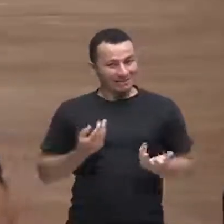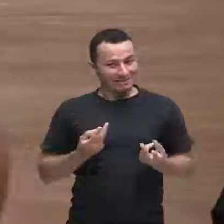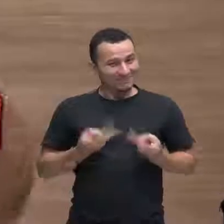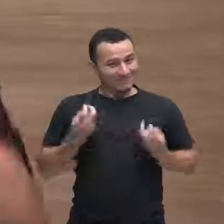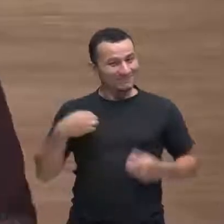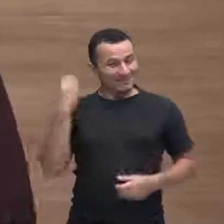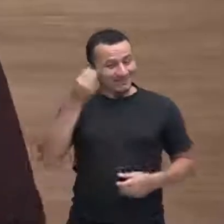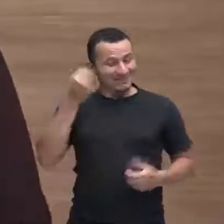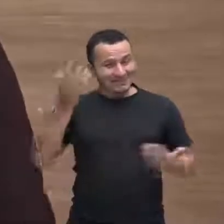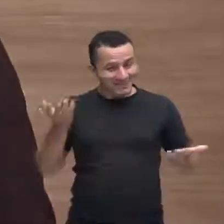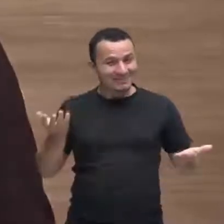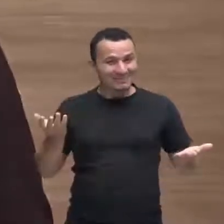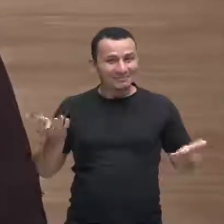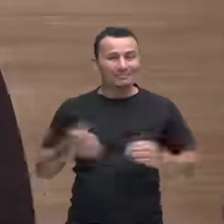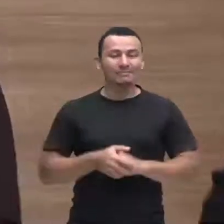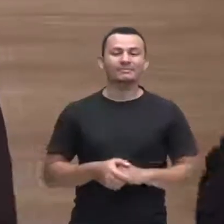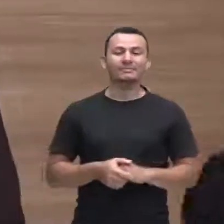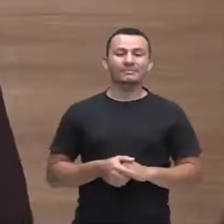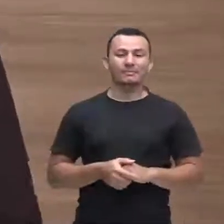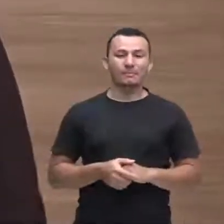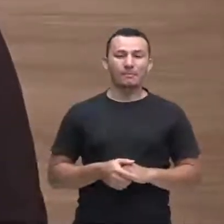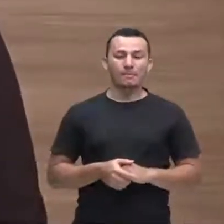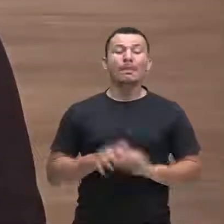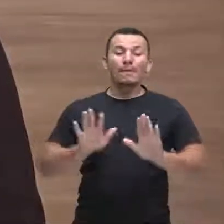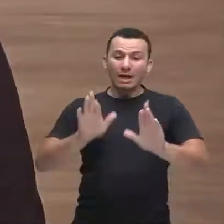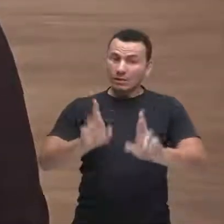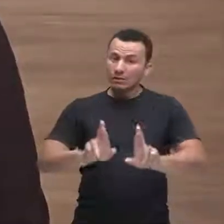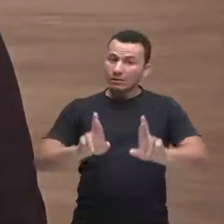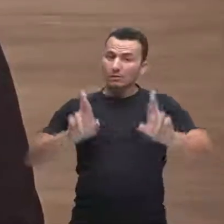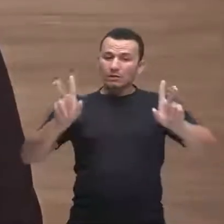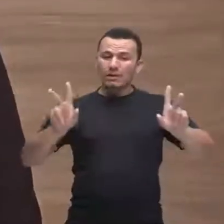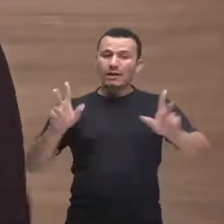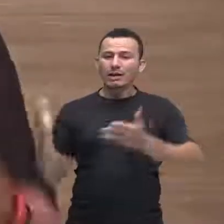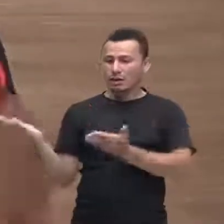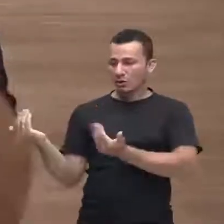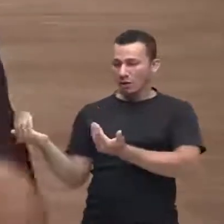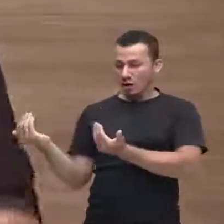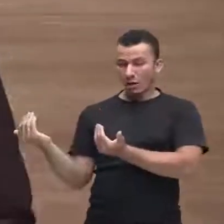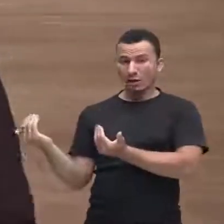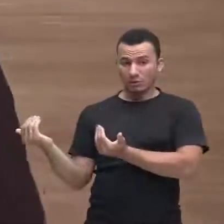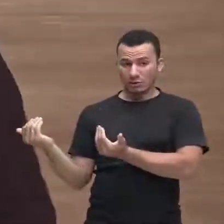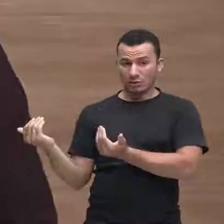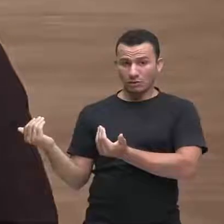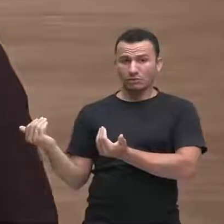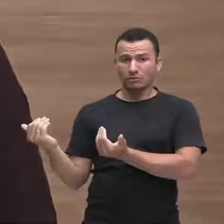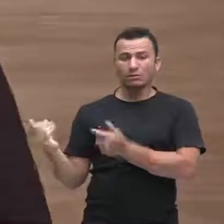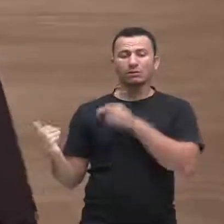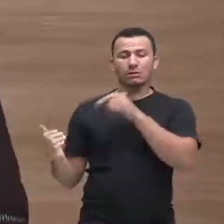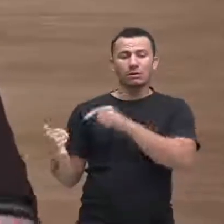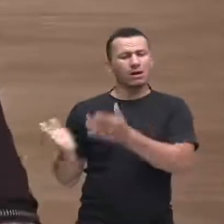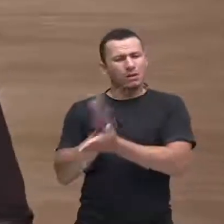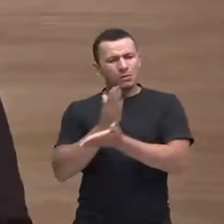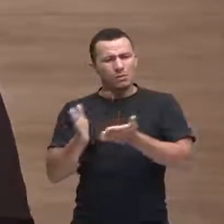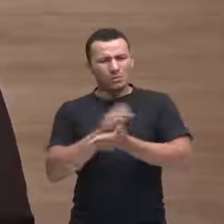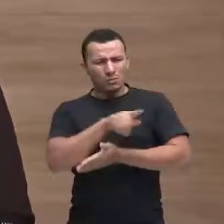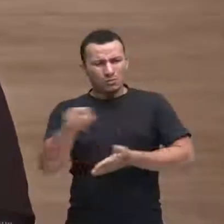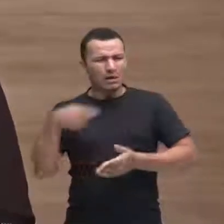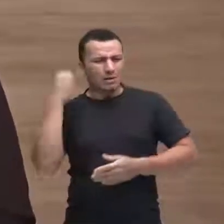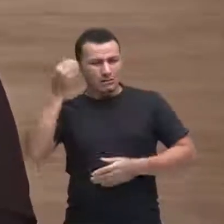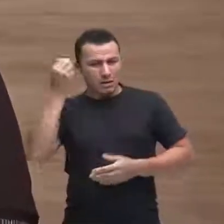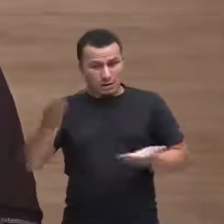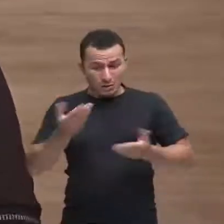começa a stalkear não é? há diferença para a adolescência há diferença daquilo que alguns de vocês estão vivendo